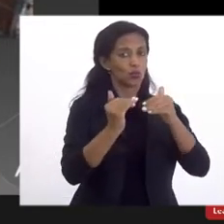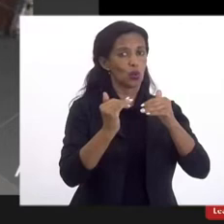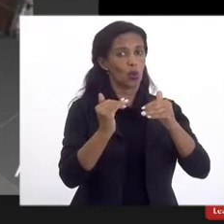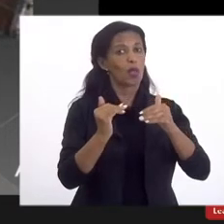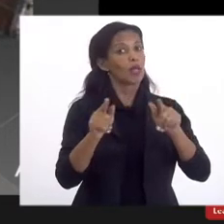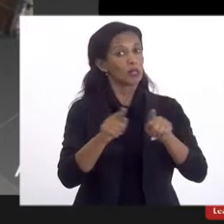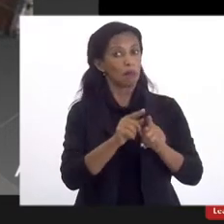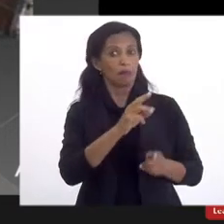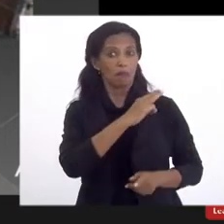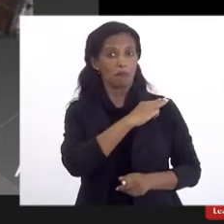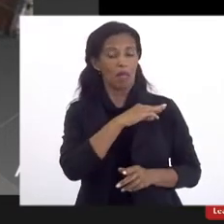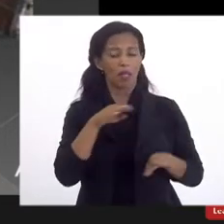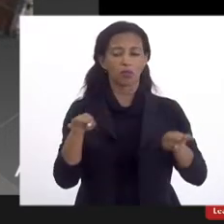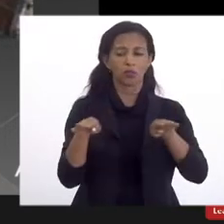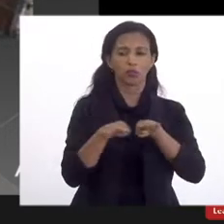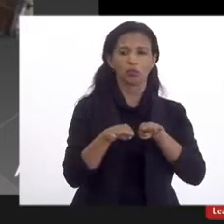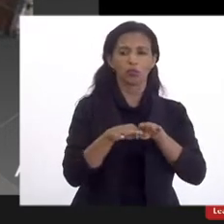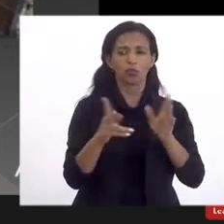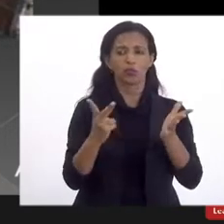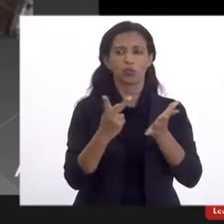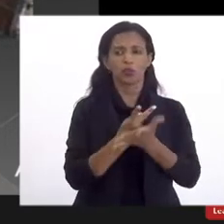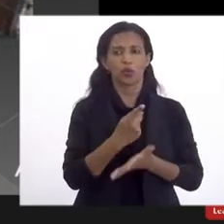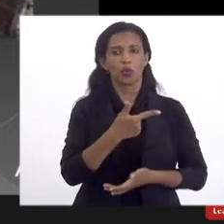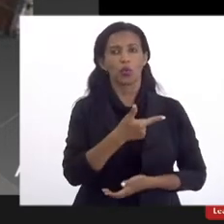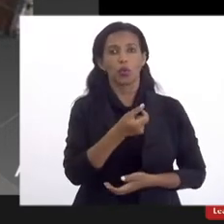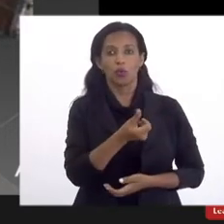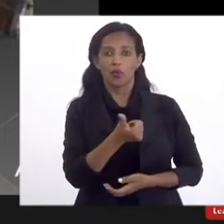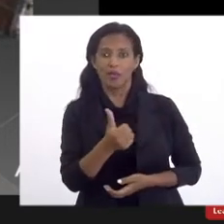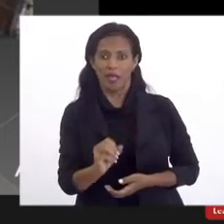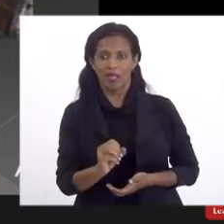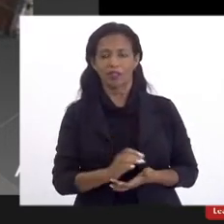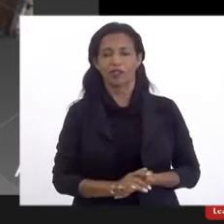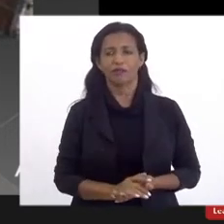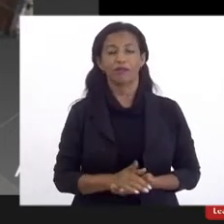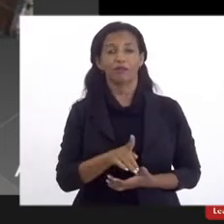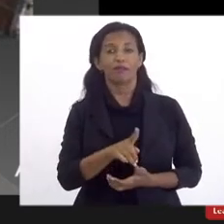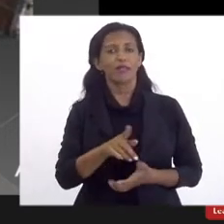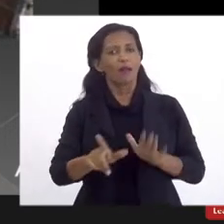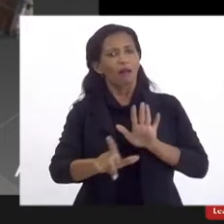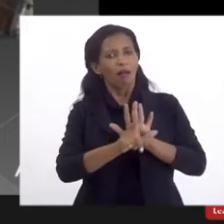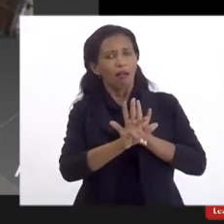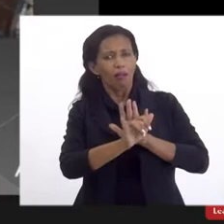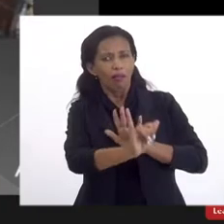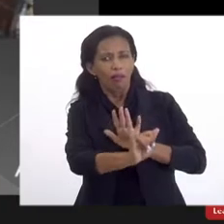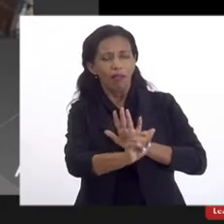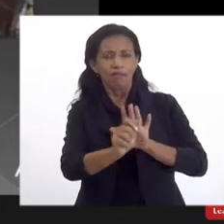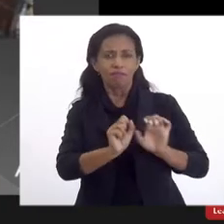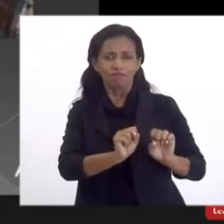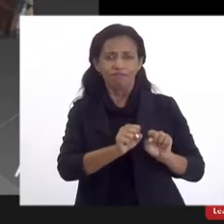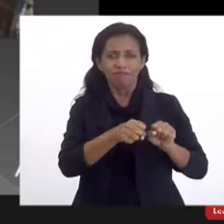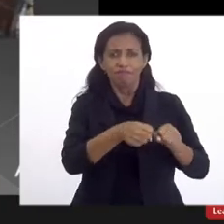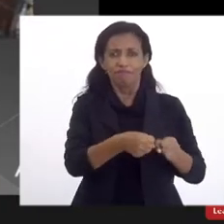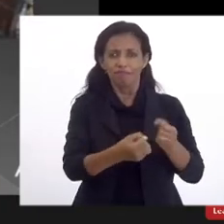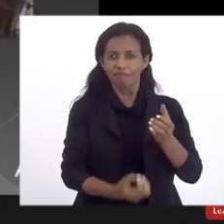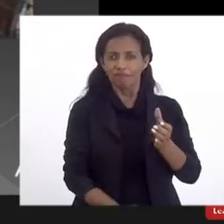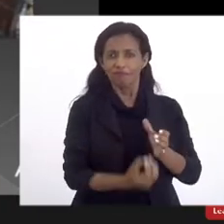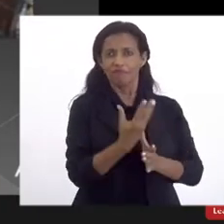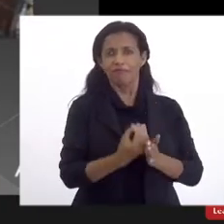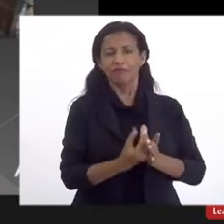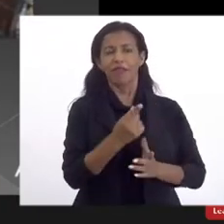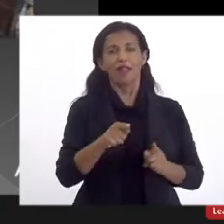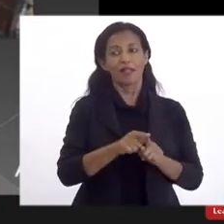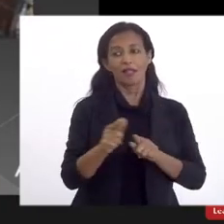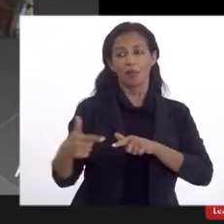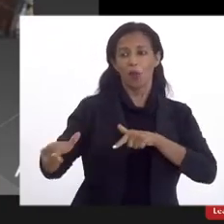nível médio, vai ocorrer em 2010. E por força dessa lei, né, de criação a 5